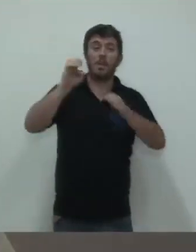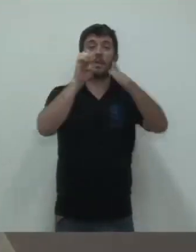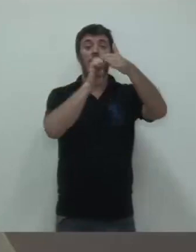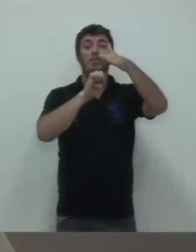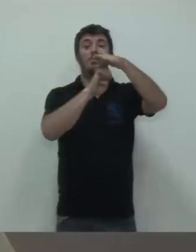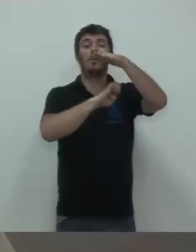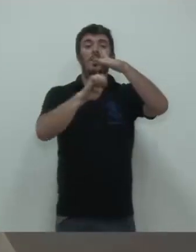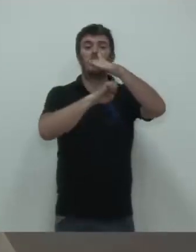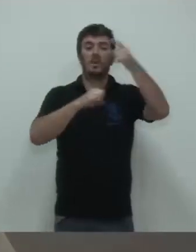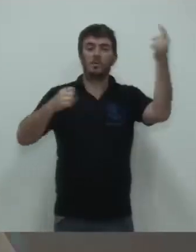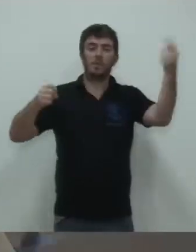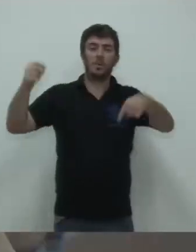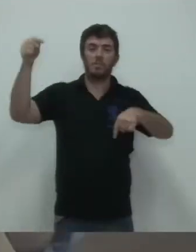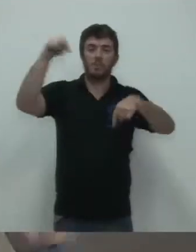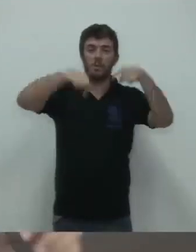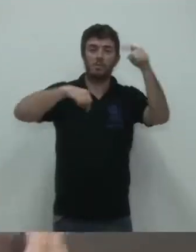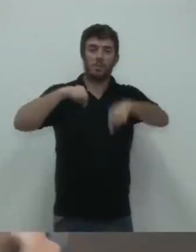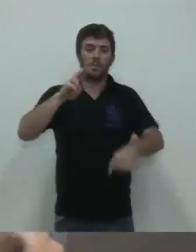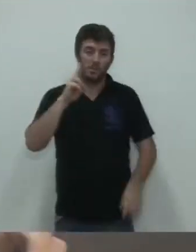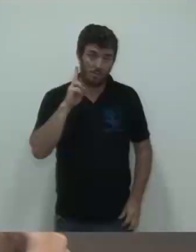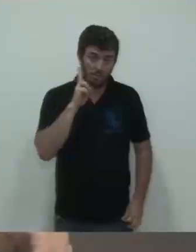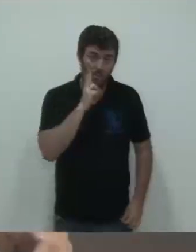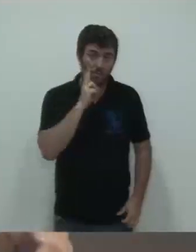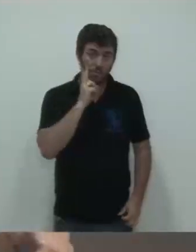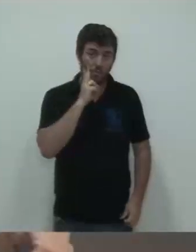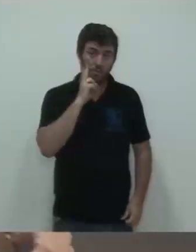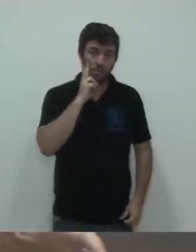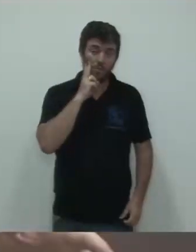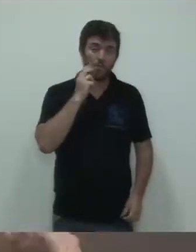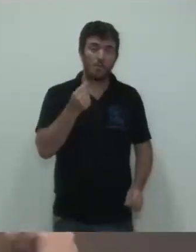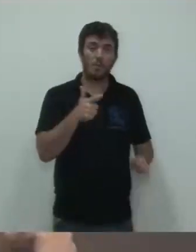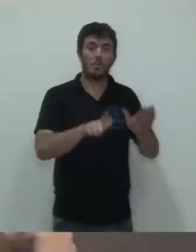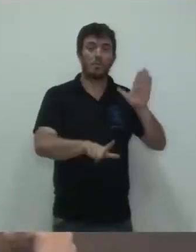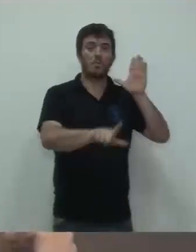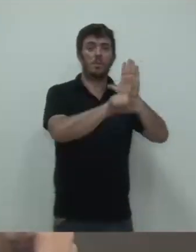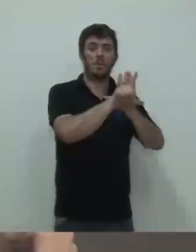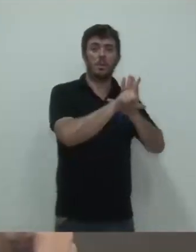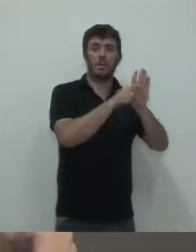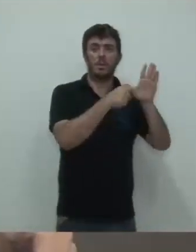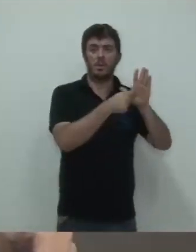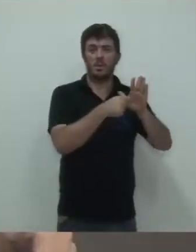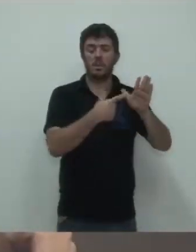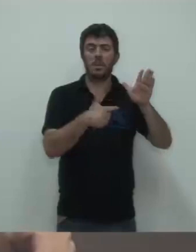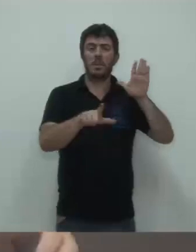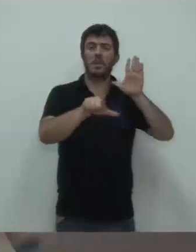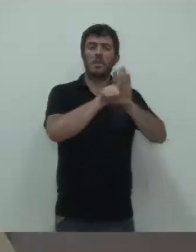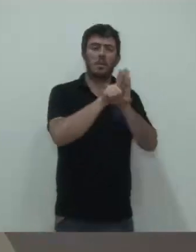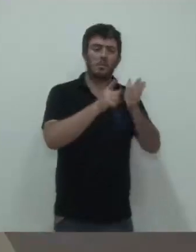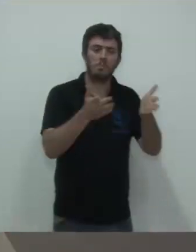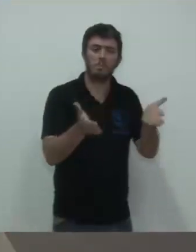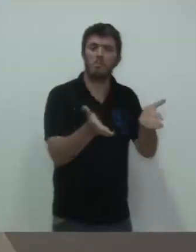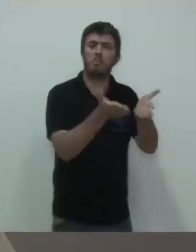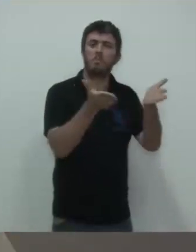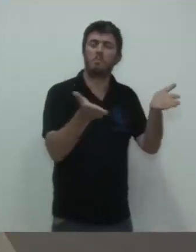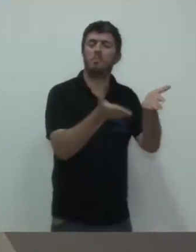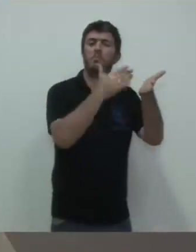empresas, através de legislação específica, como a lei de incentivos fiscais,